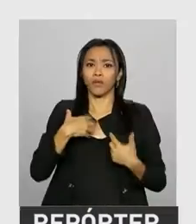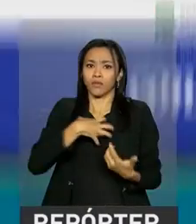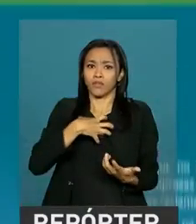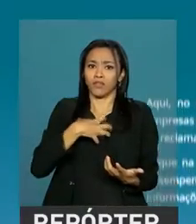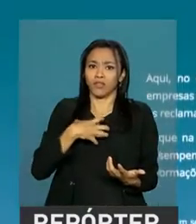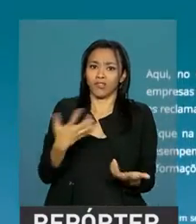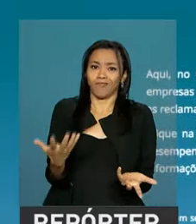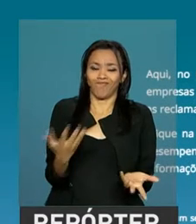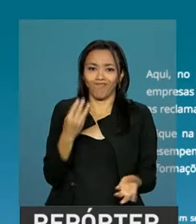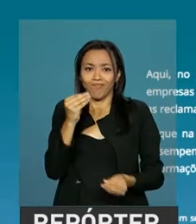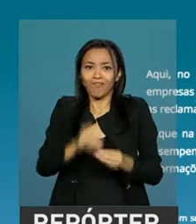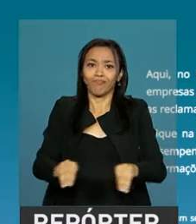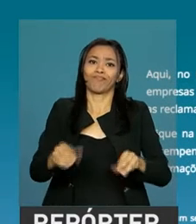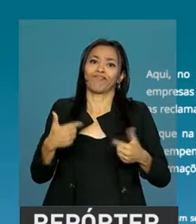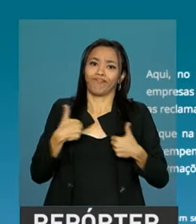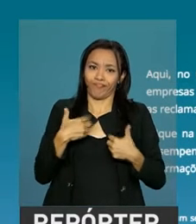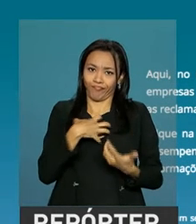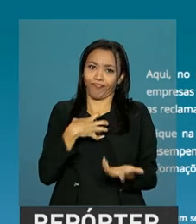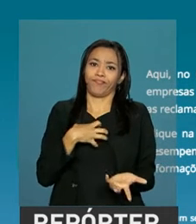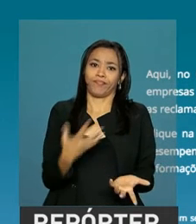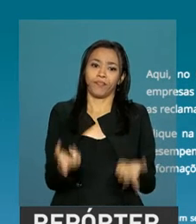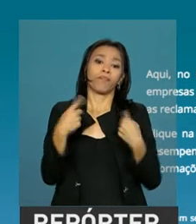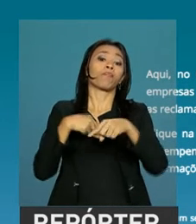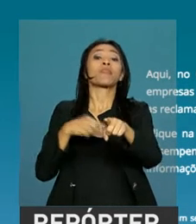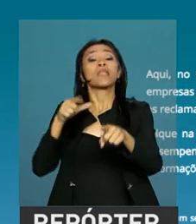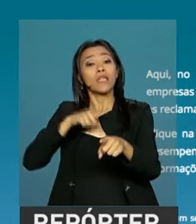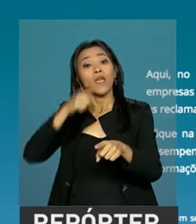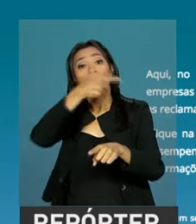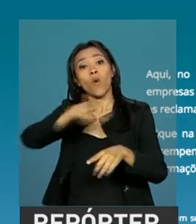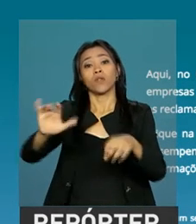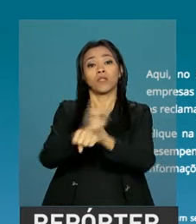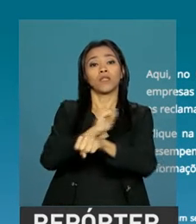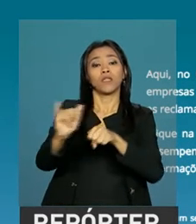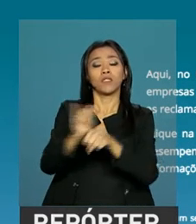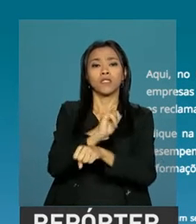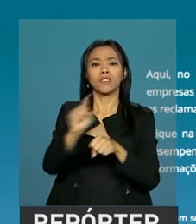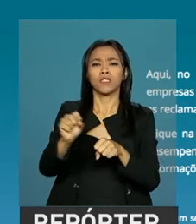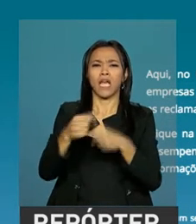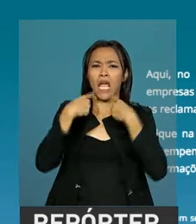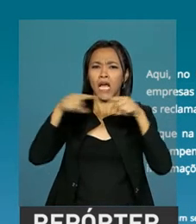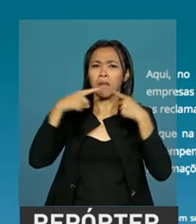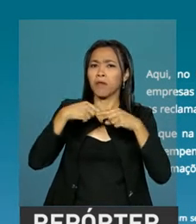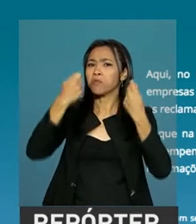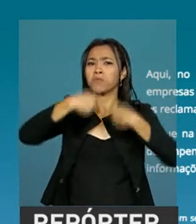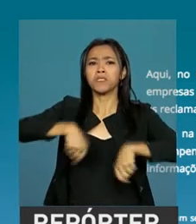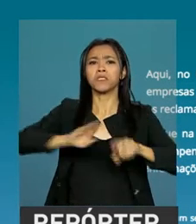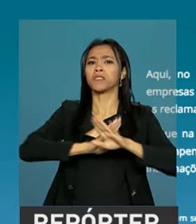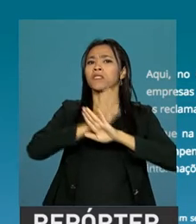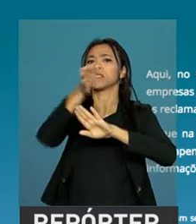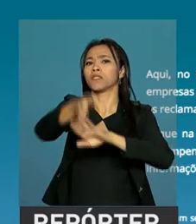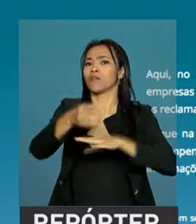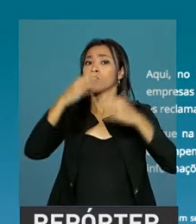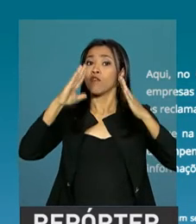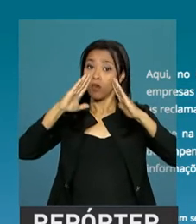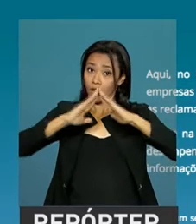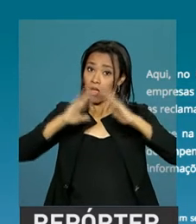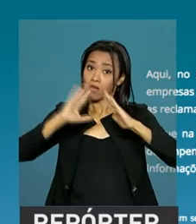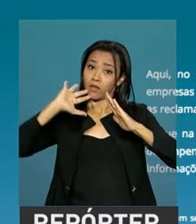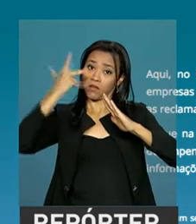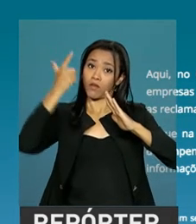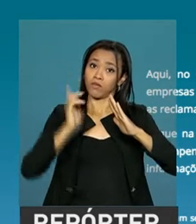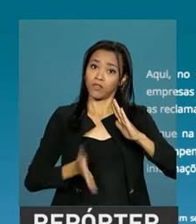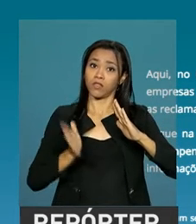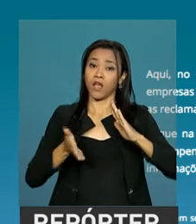lesada. Mas o consumidor tem outra forma de exigir seus direitos sem sair de casa. O portal consumidor.gov do Ministério da